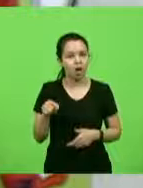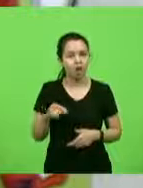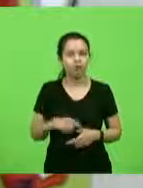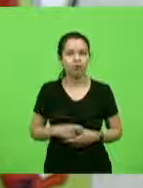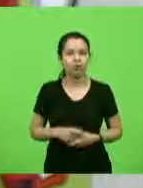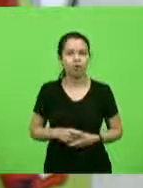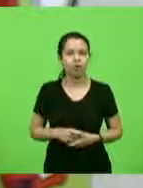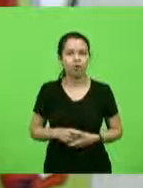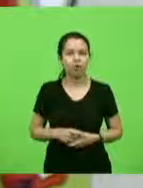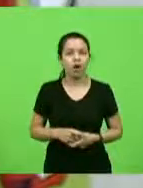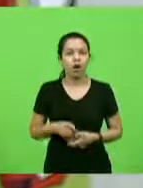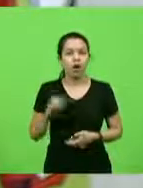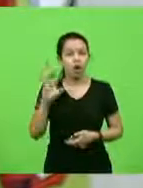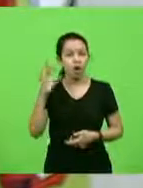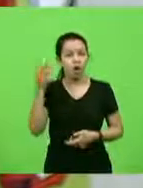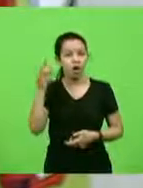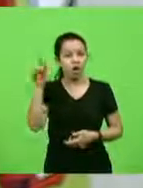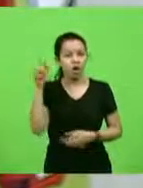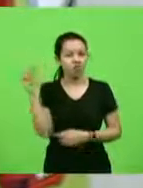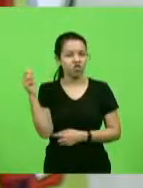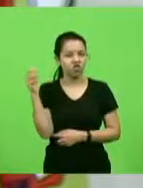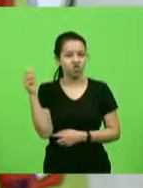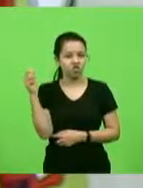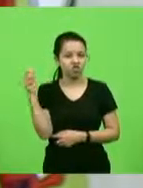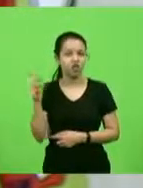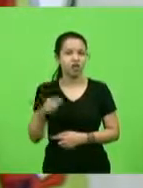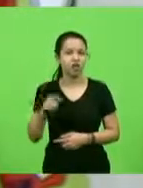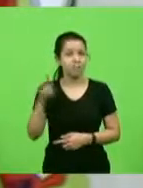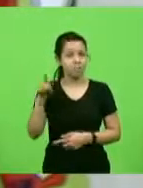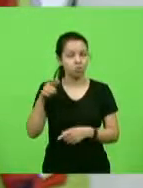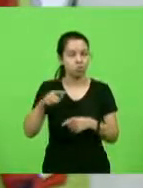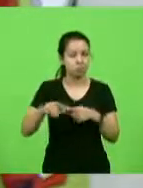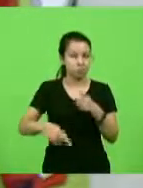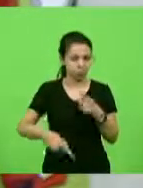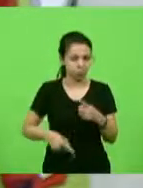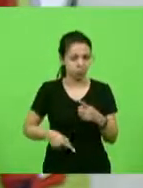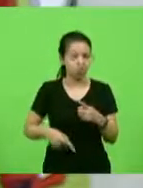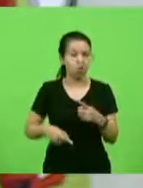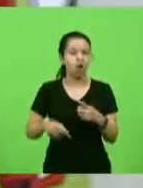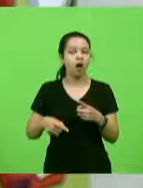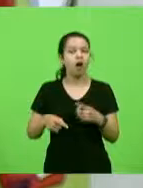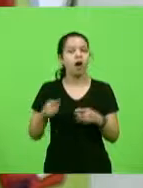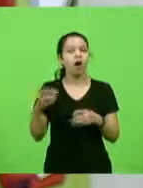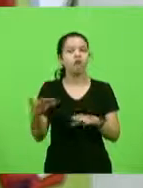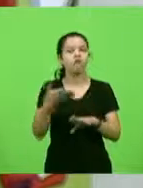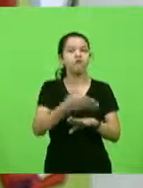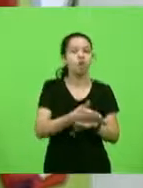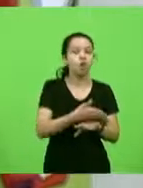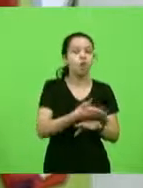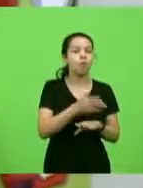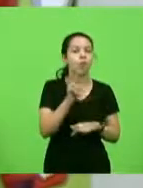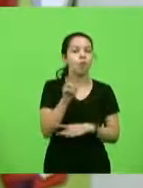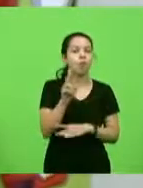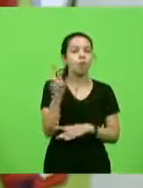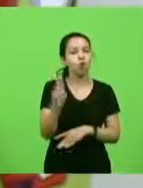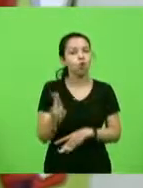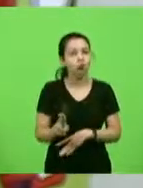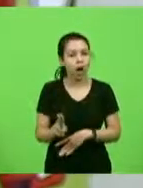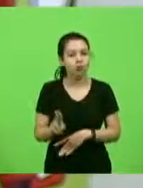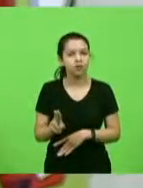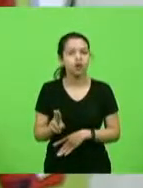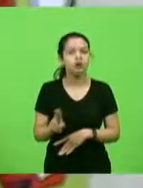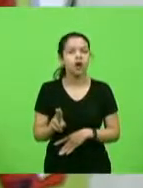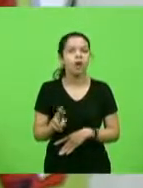Argentina. Na Argentina foi proibida. Daí foram para onde? Foram para o Uruguai. Do Uruguai foram,